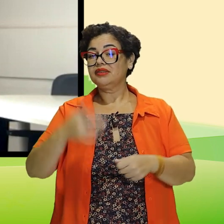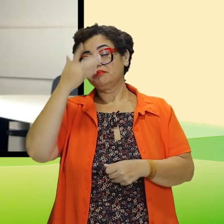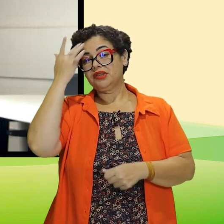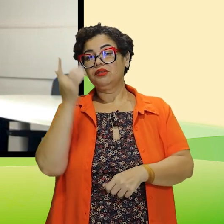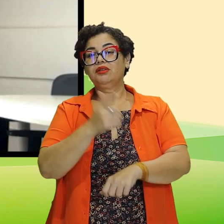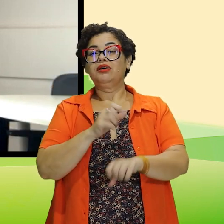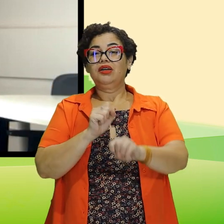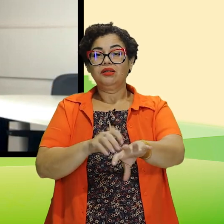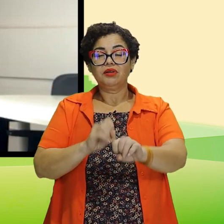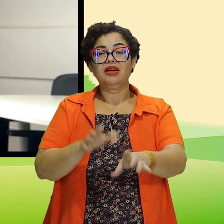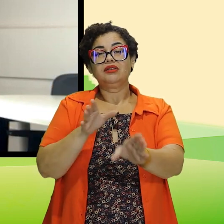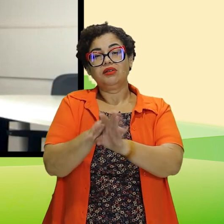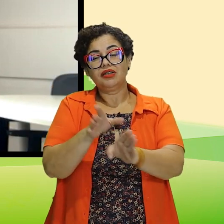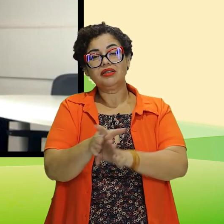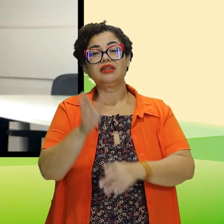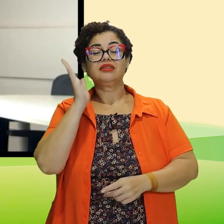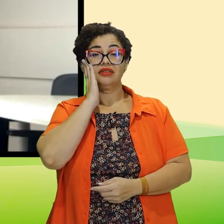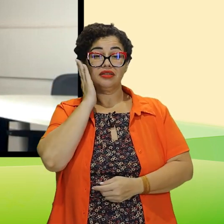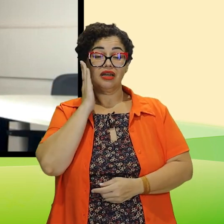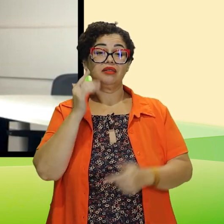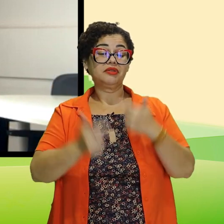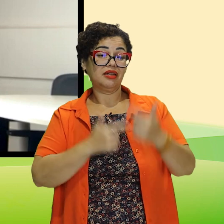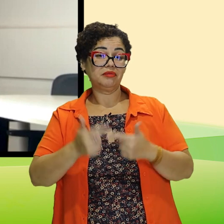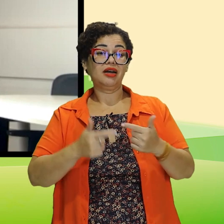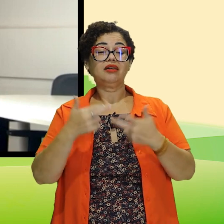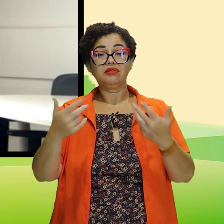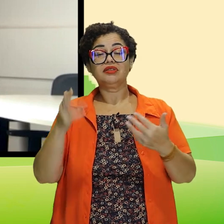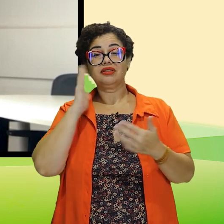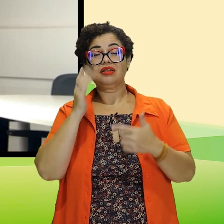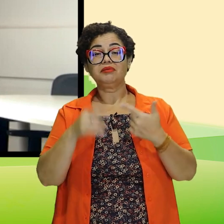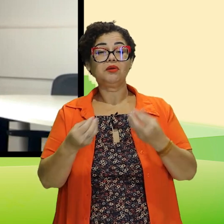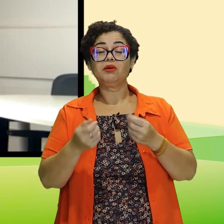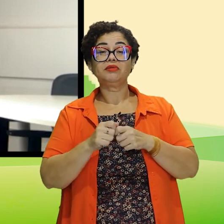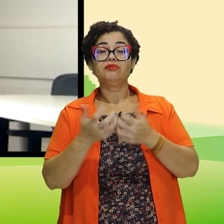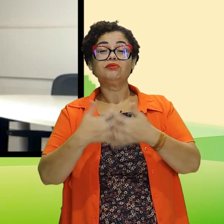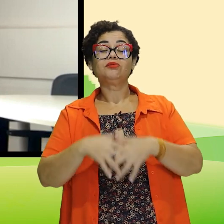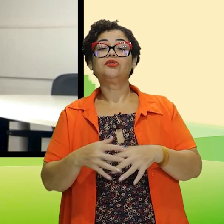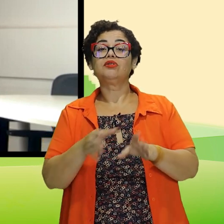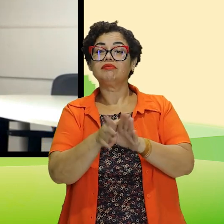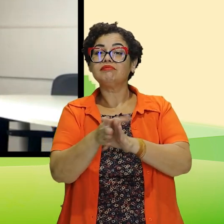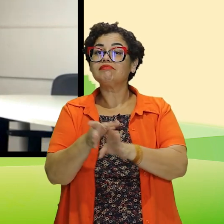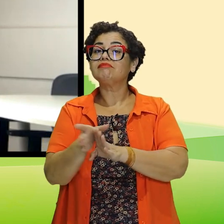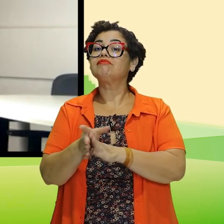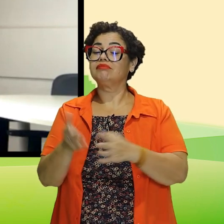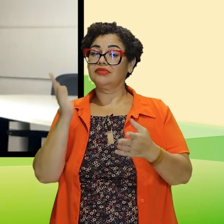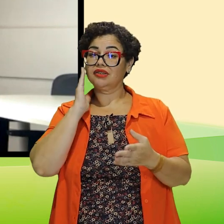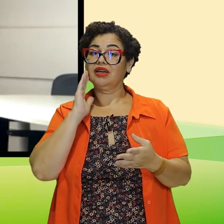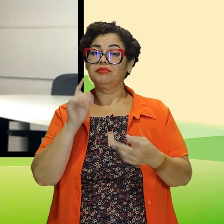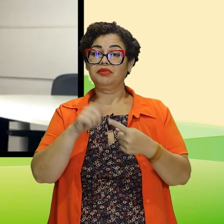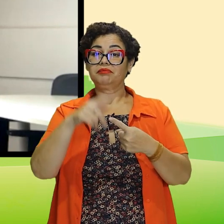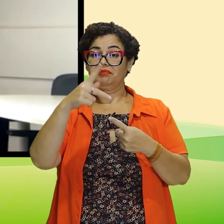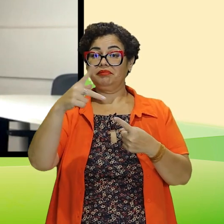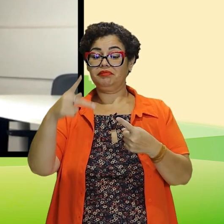sistema. Então, eu preciso de pessoas educadas, orientadas, que saibam o que estão fazendo e saibam educar as outras.